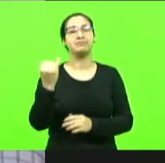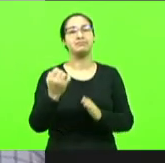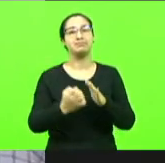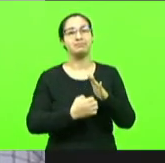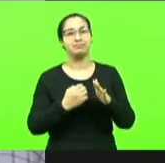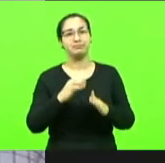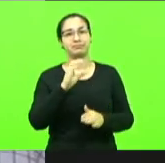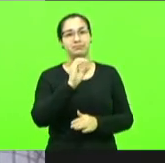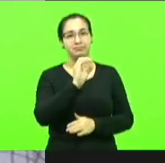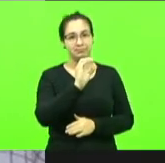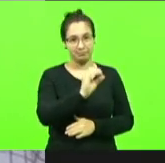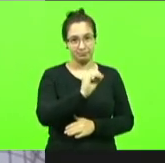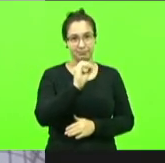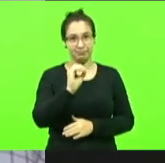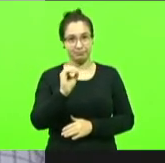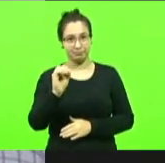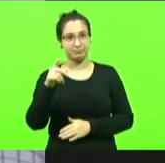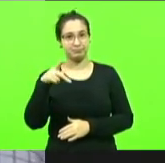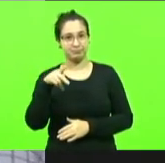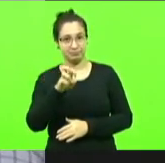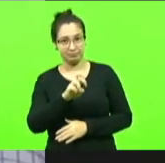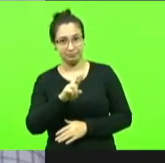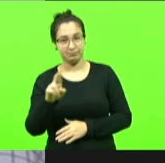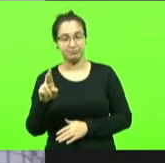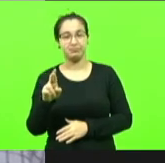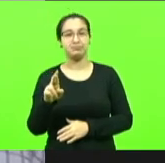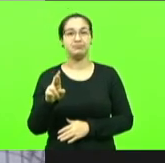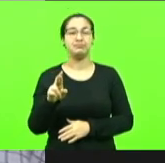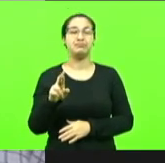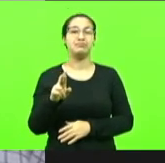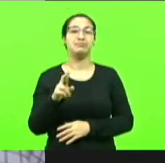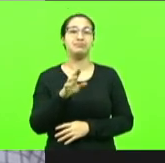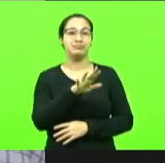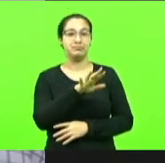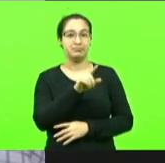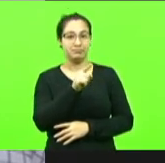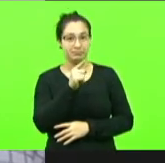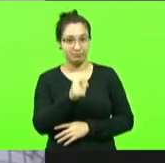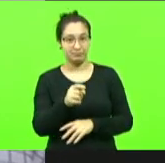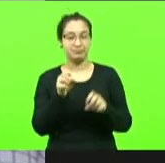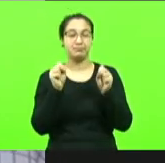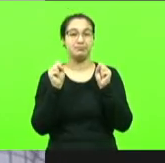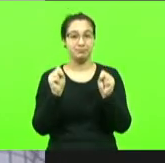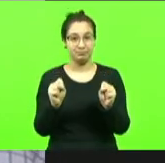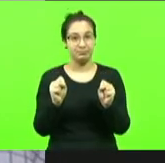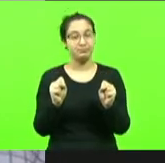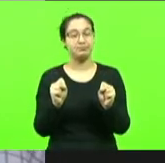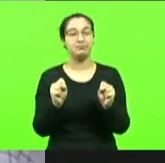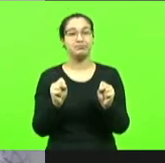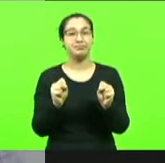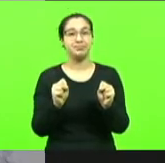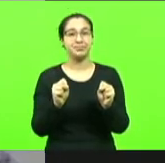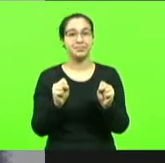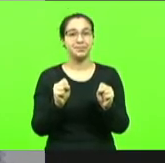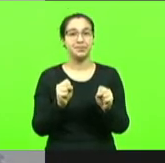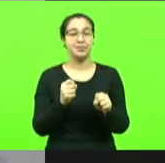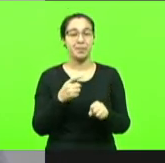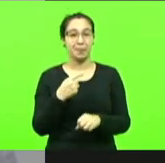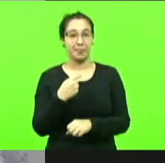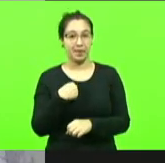economia mas também no social que o cooperativismo pode fazer onde os próprios associados